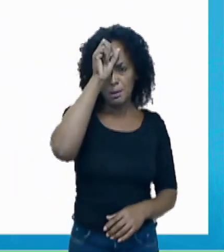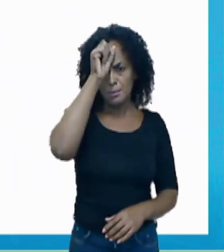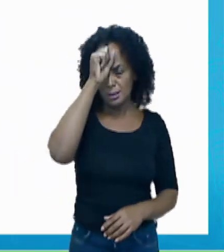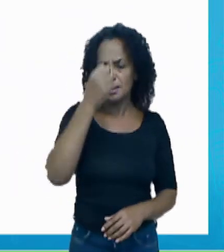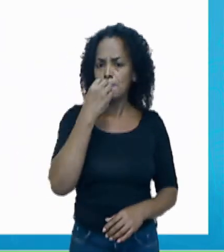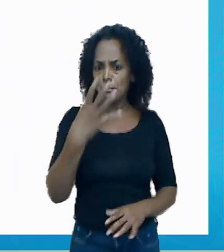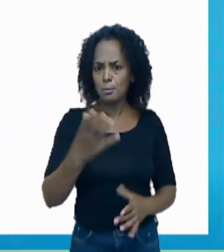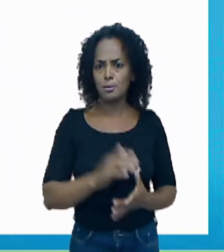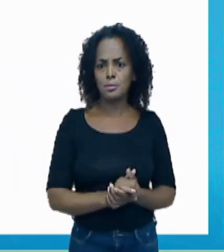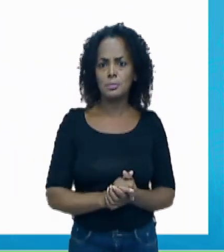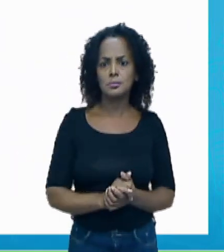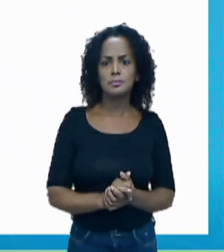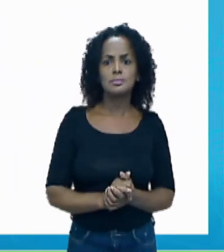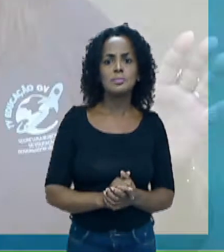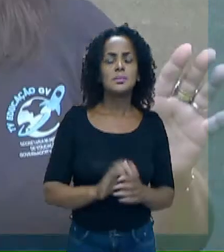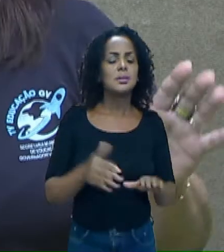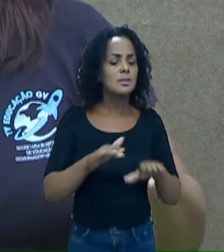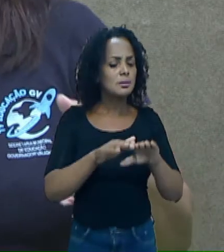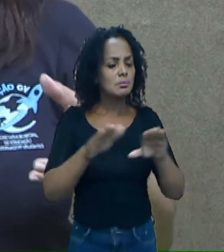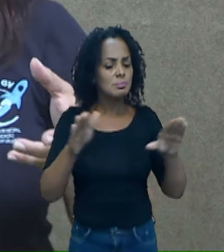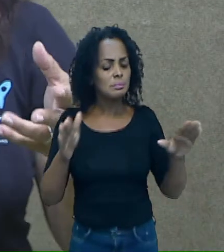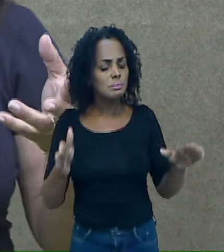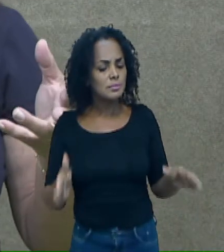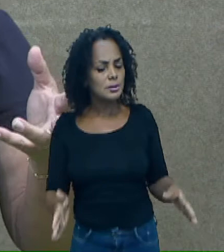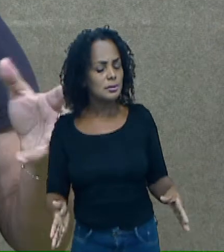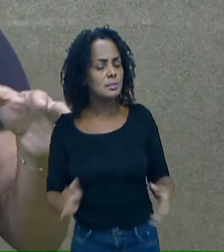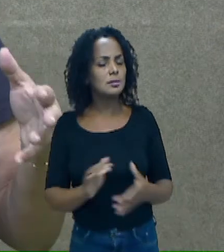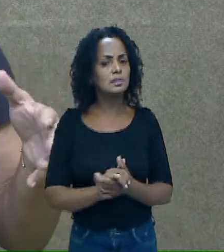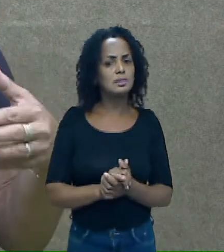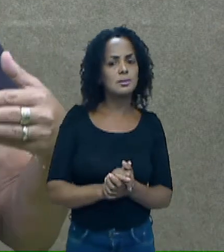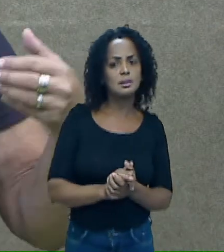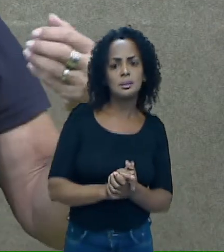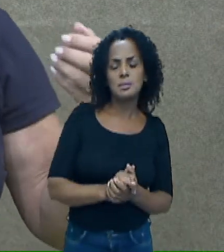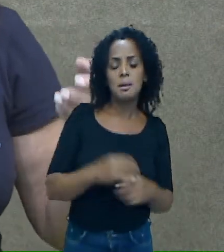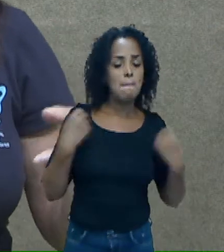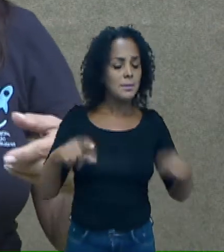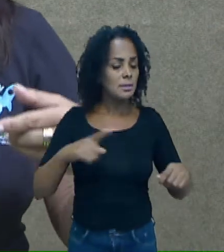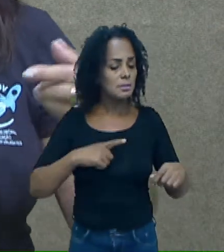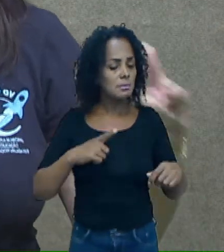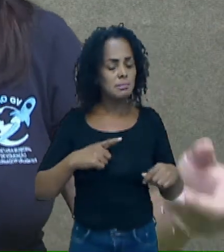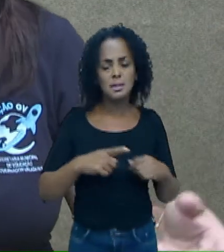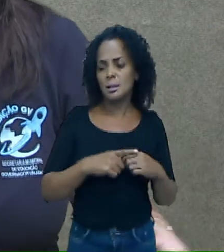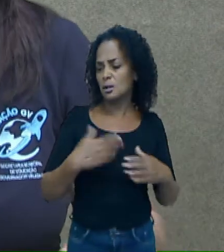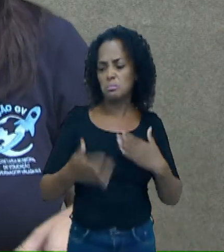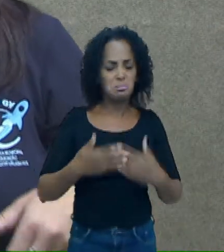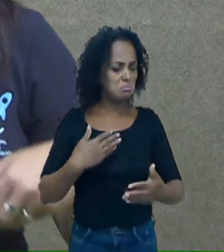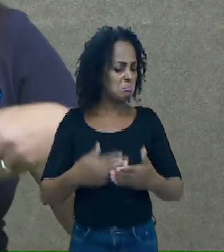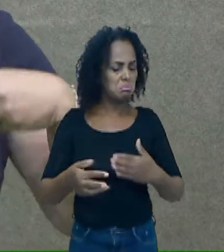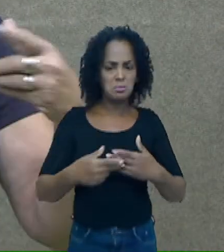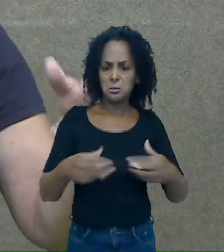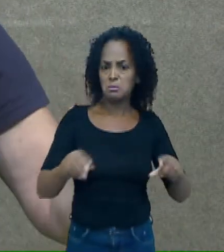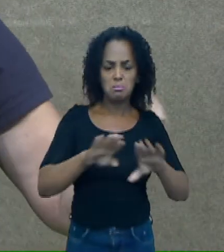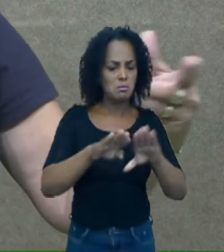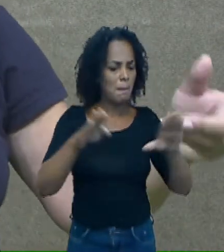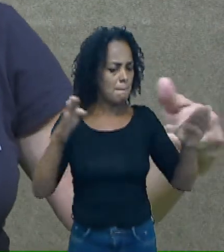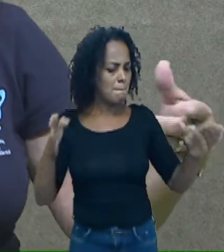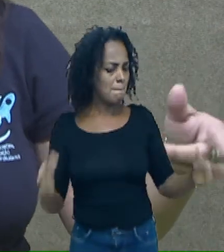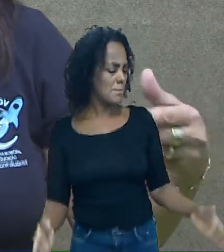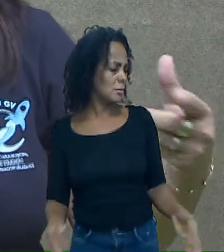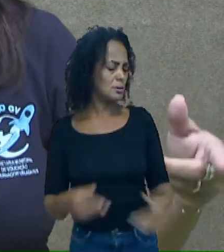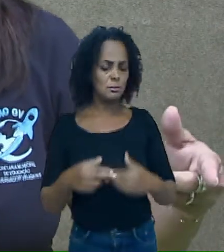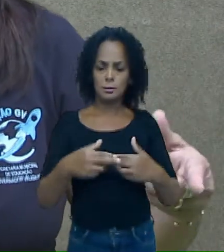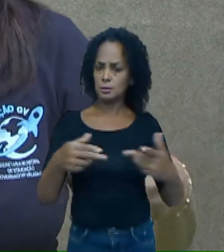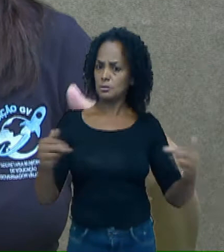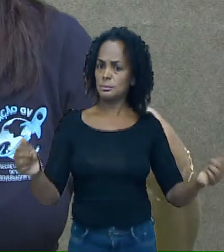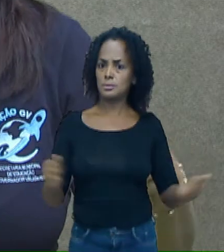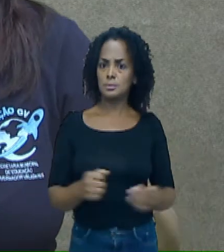Escolha esse cantinho. Nesse cantinho é preciso que tenha algum móvel ou qualquer outra coisa que